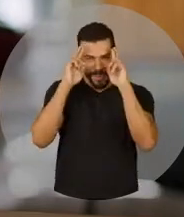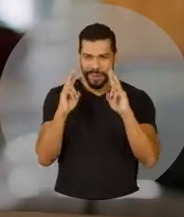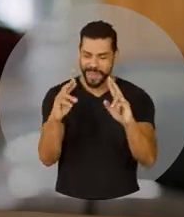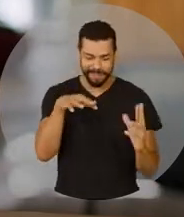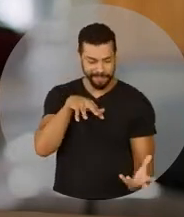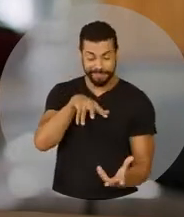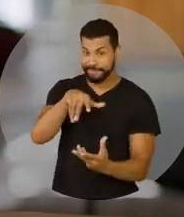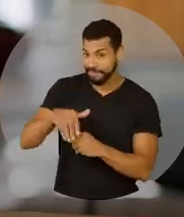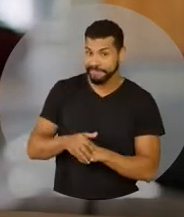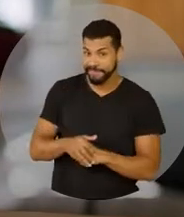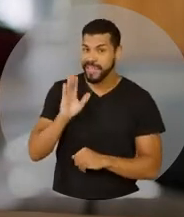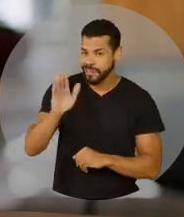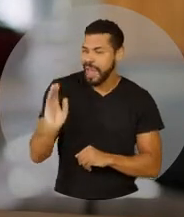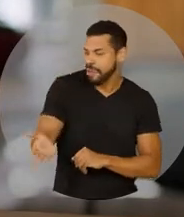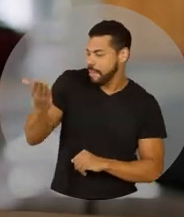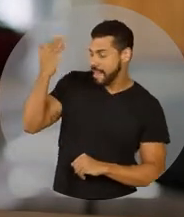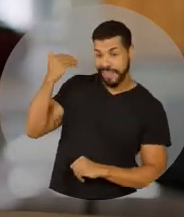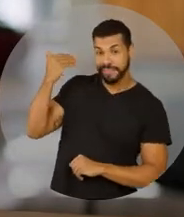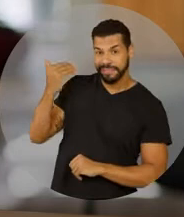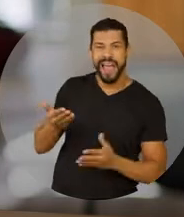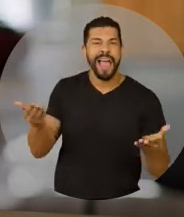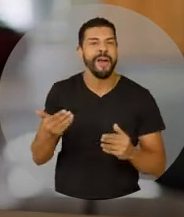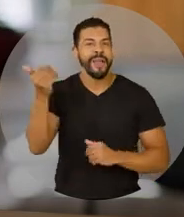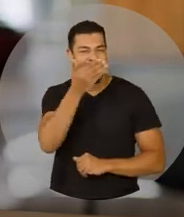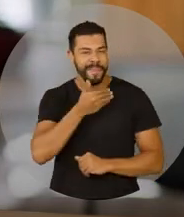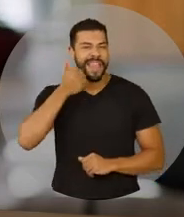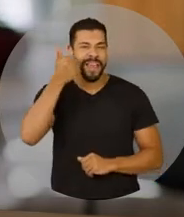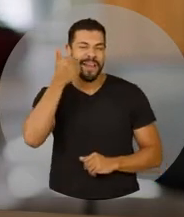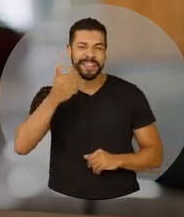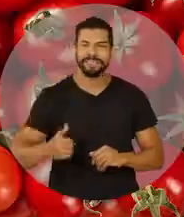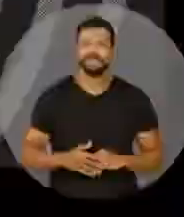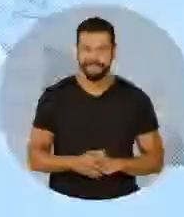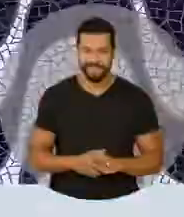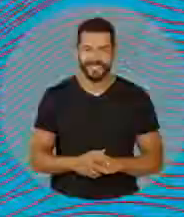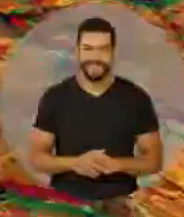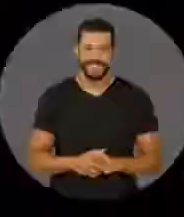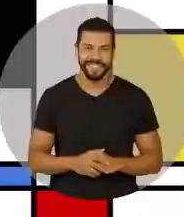respeito internacional. Já fizemos uma vez, agora vamos fazer melhor.